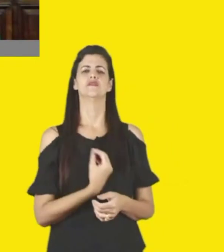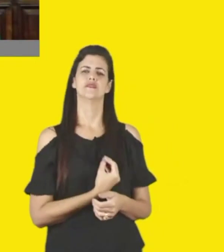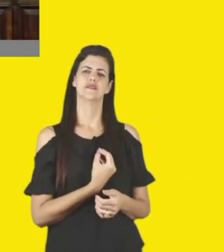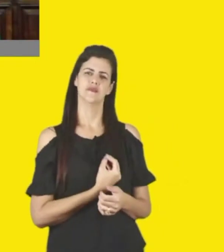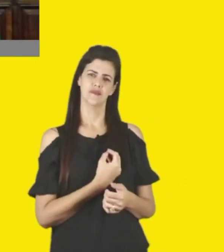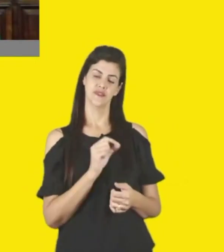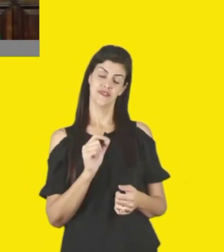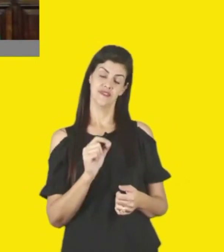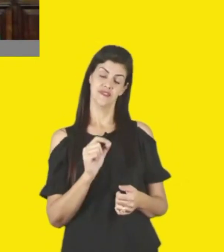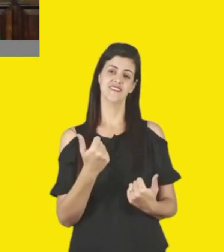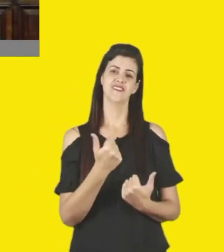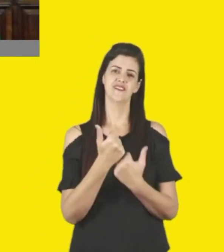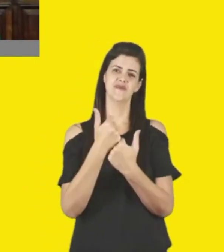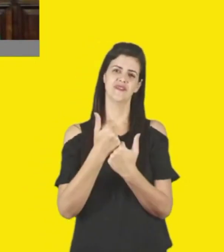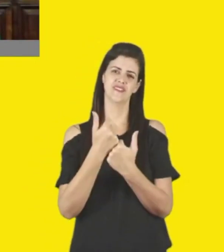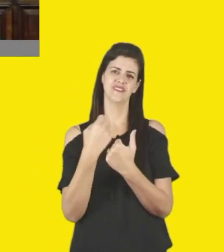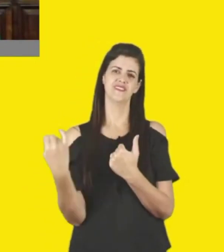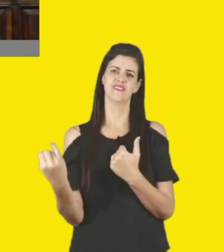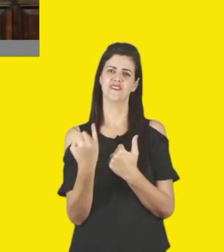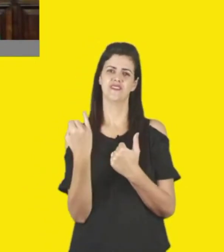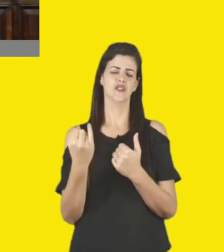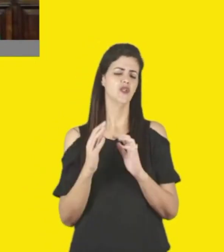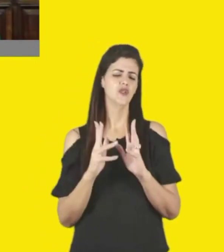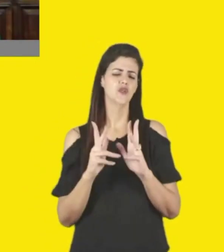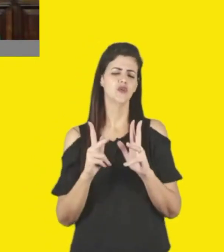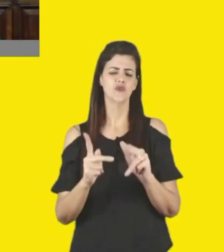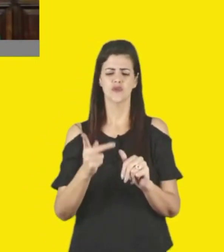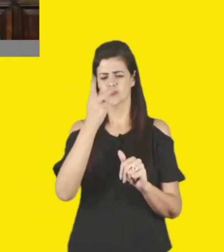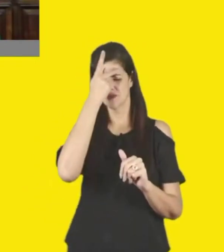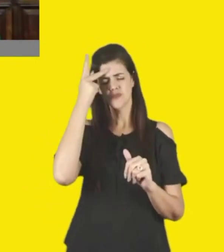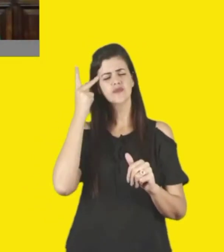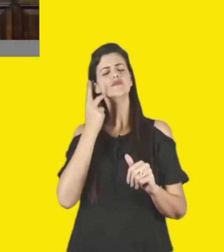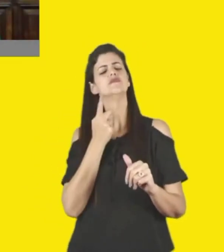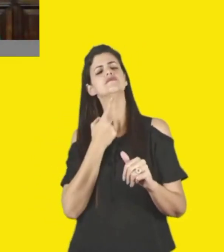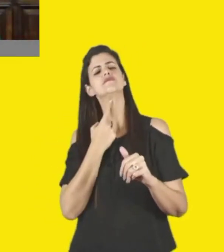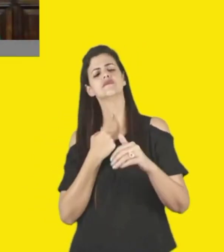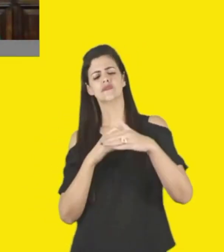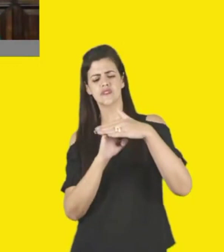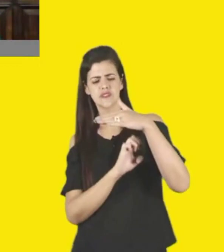e todas as outras parcerias estão abertas, para que consigamos, sim,